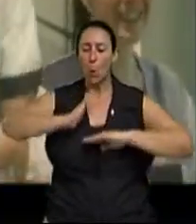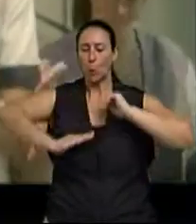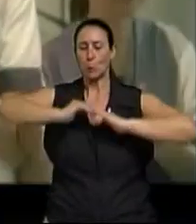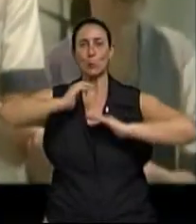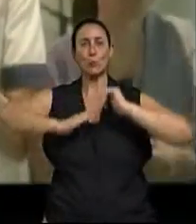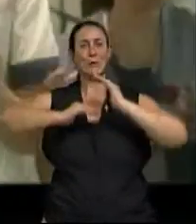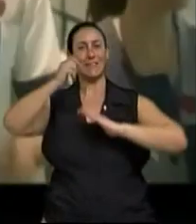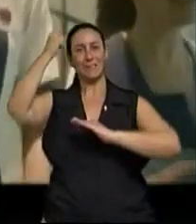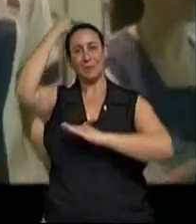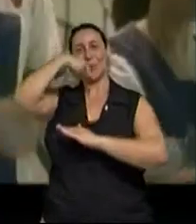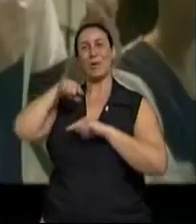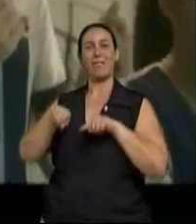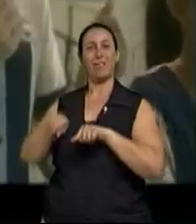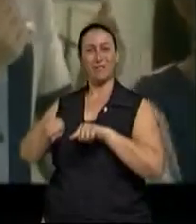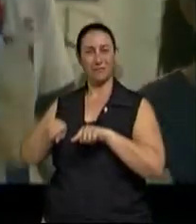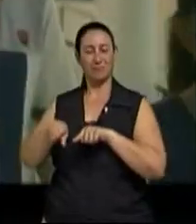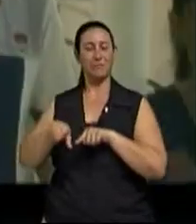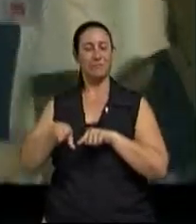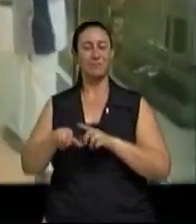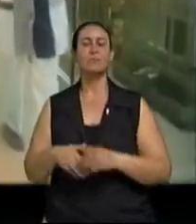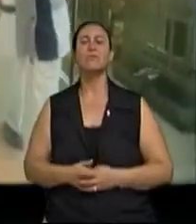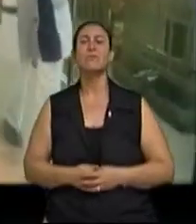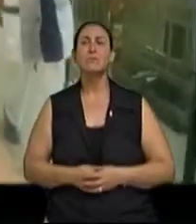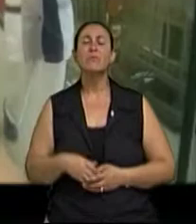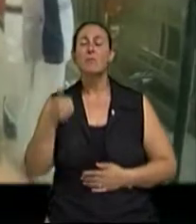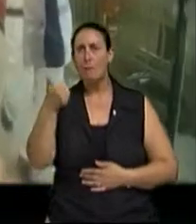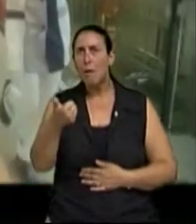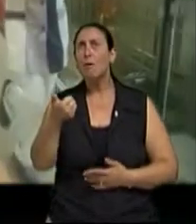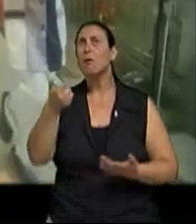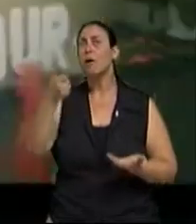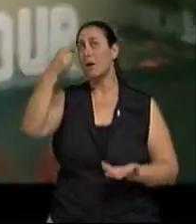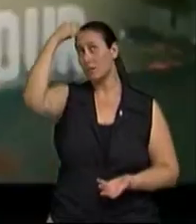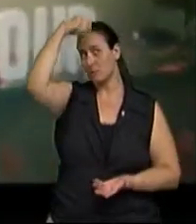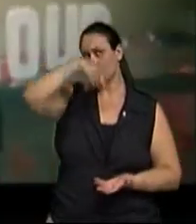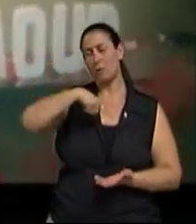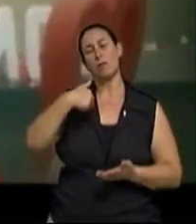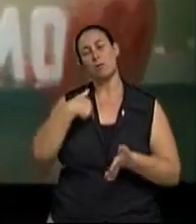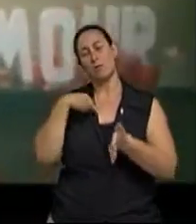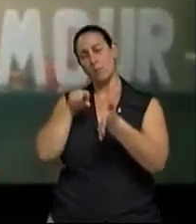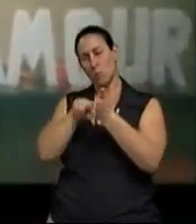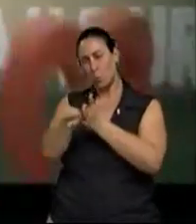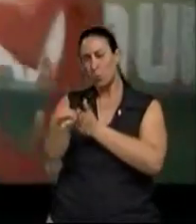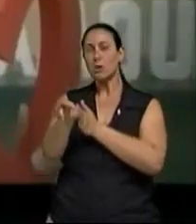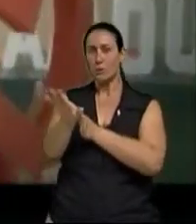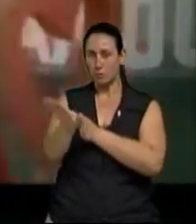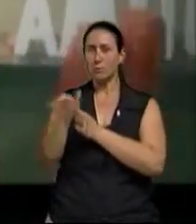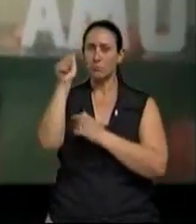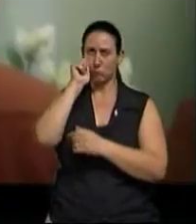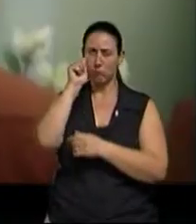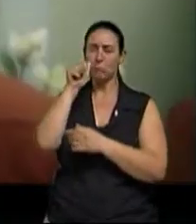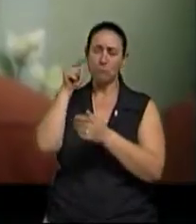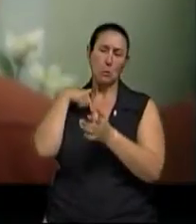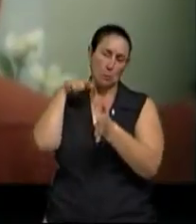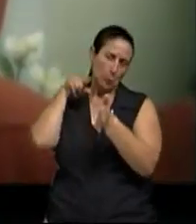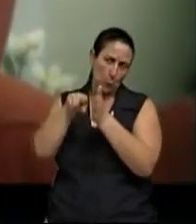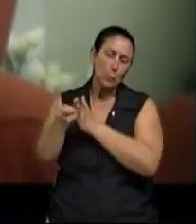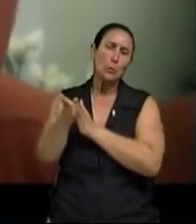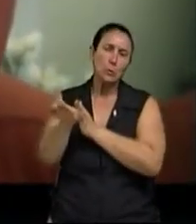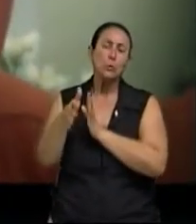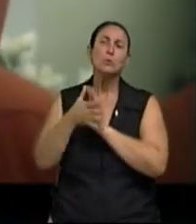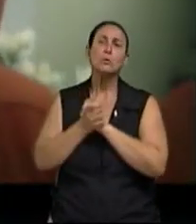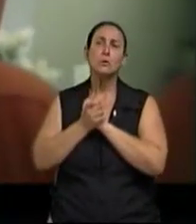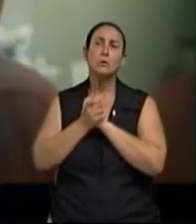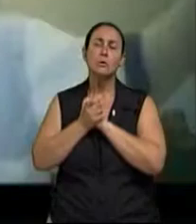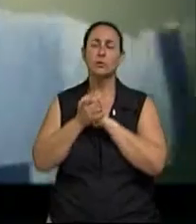Claro, claro. E a espiritualidade, eu estou fazendo a pergunta, mas eu já tenho a minha resposta, né? Mas assim,